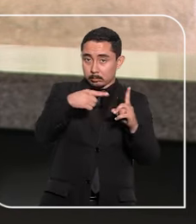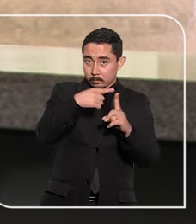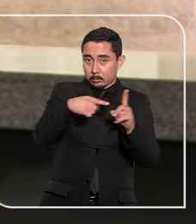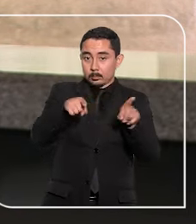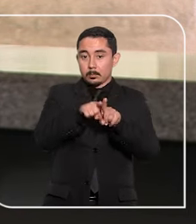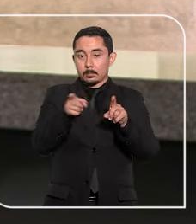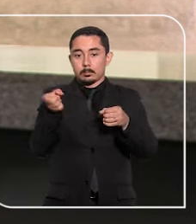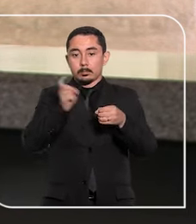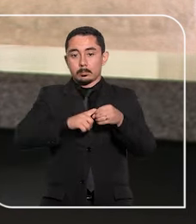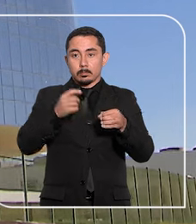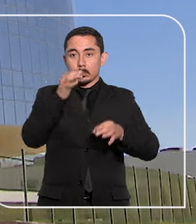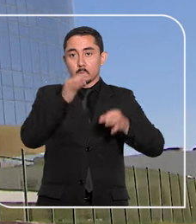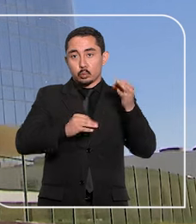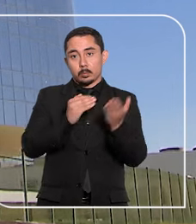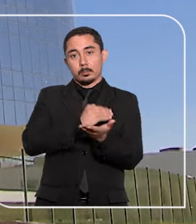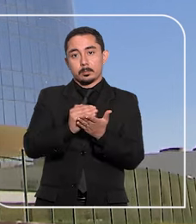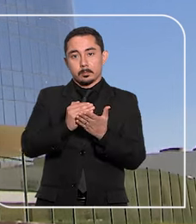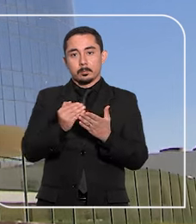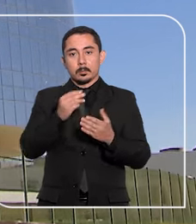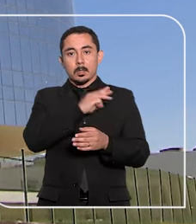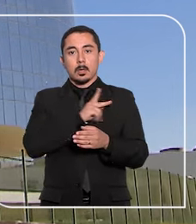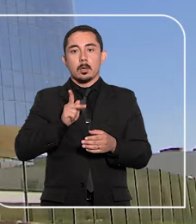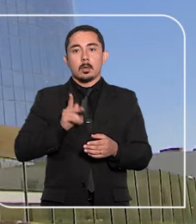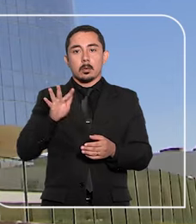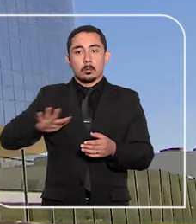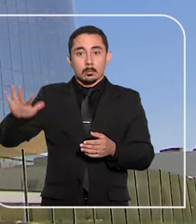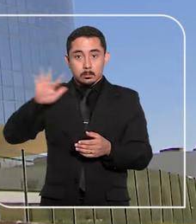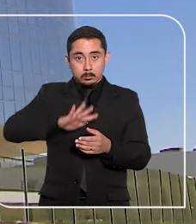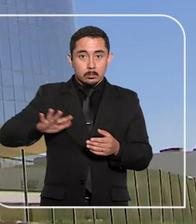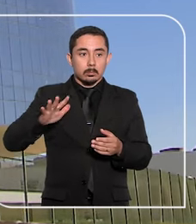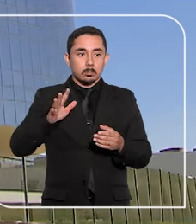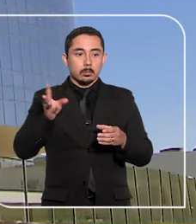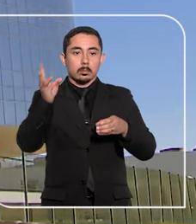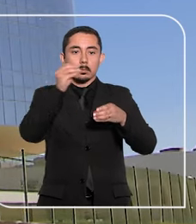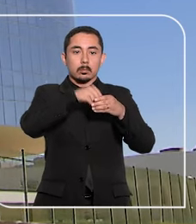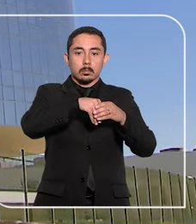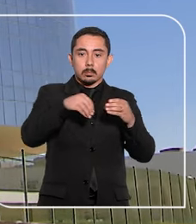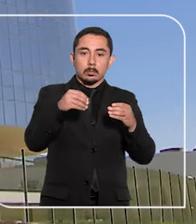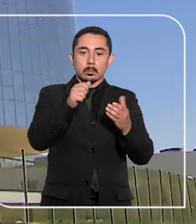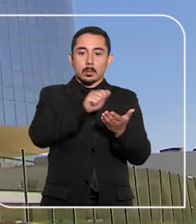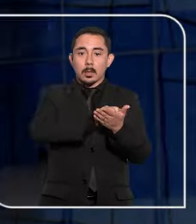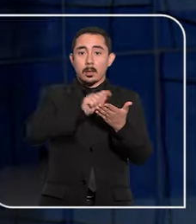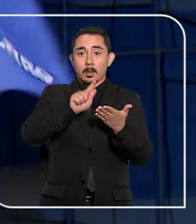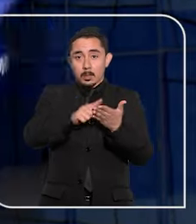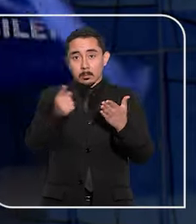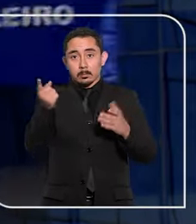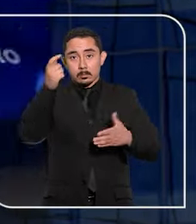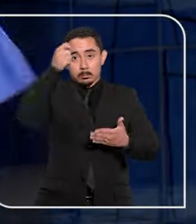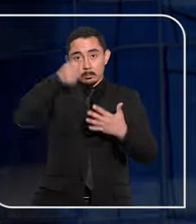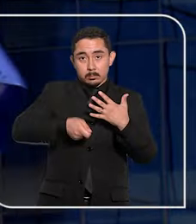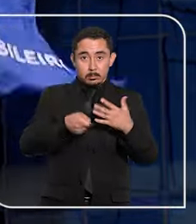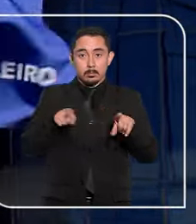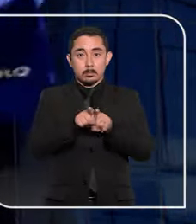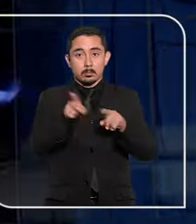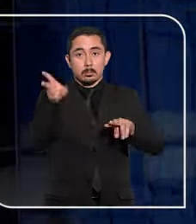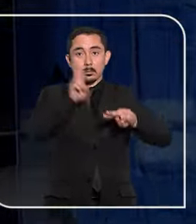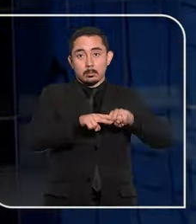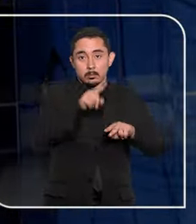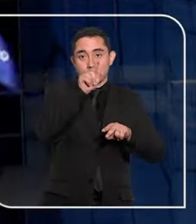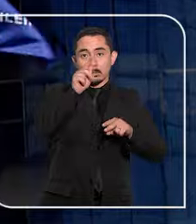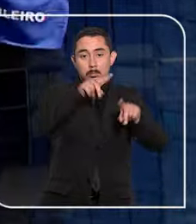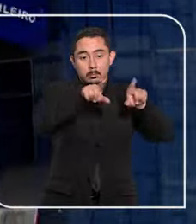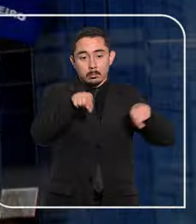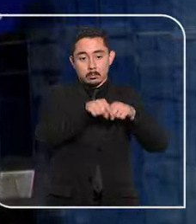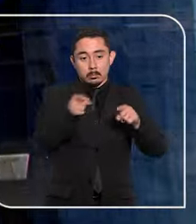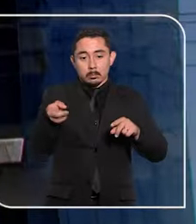regresso ao juízo de origem. O Ministério Público Federal interpôs agravo em execução, alegando que o cumprimento de pena em Penitenciária